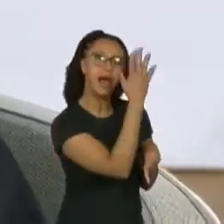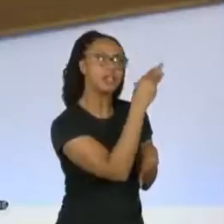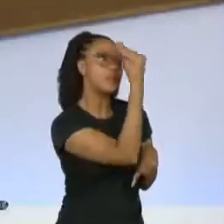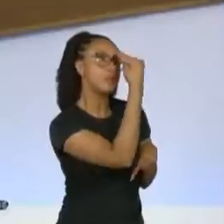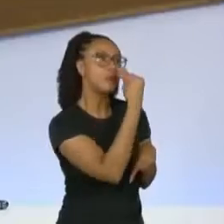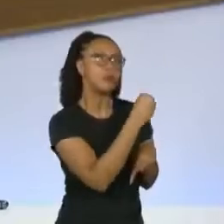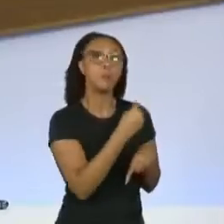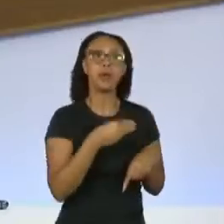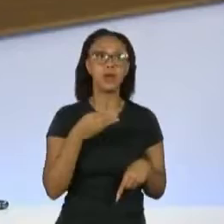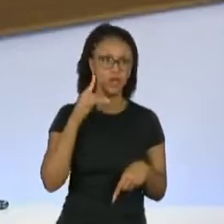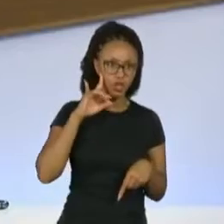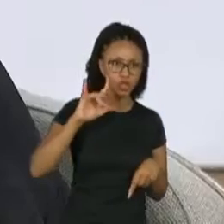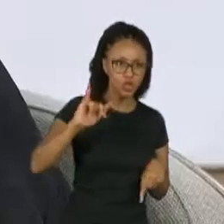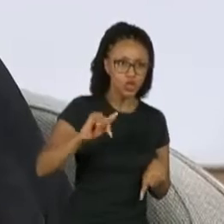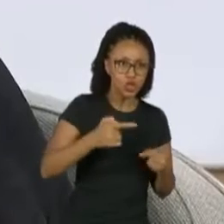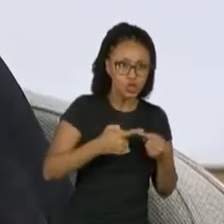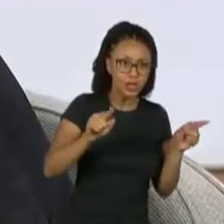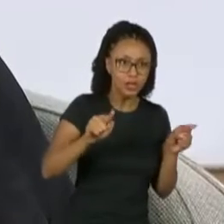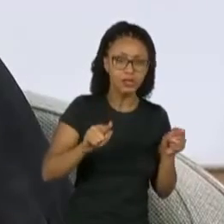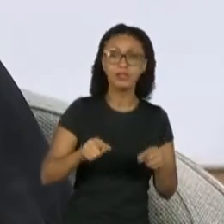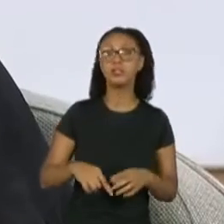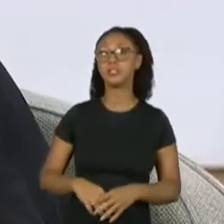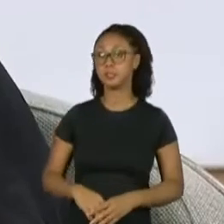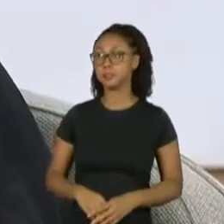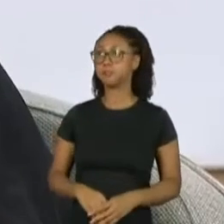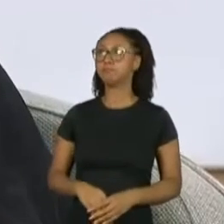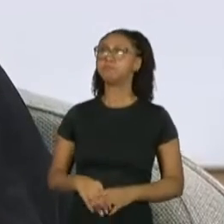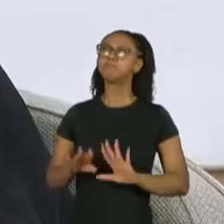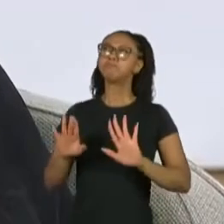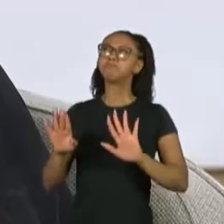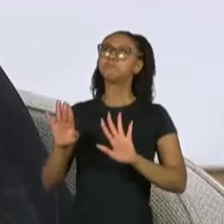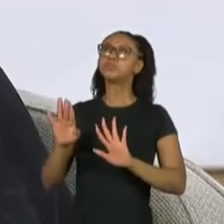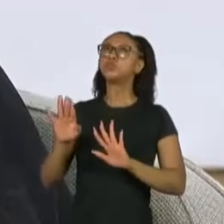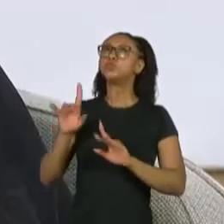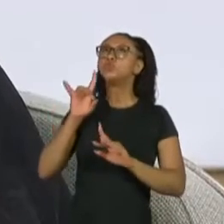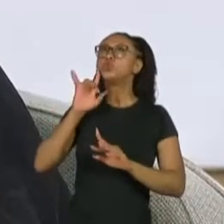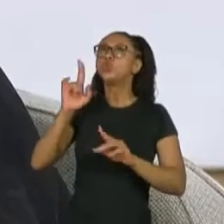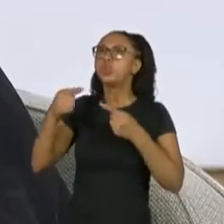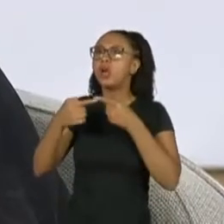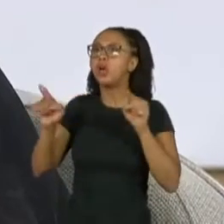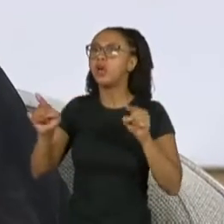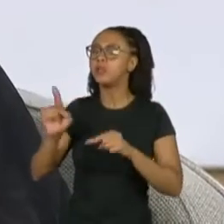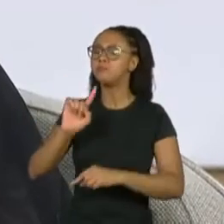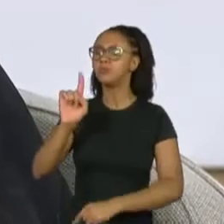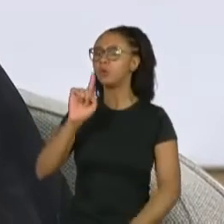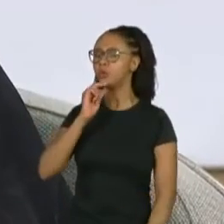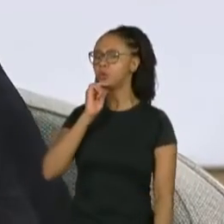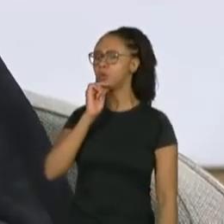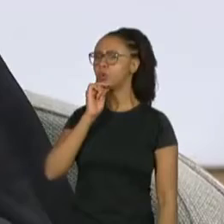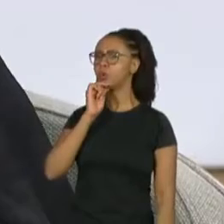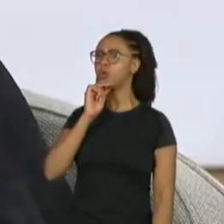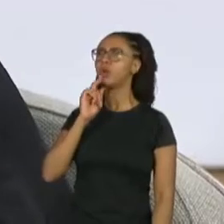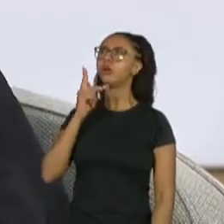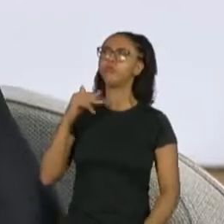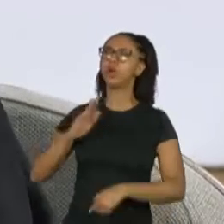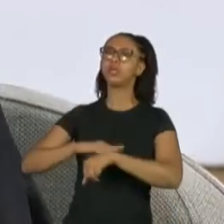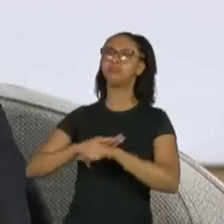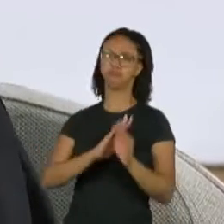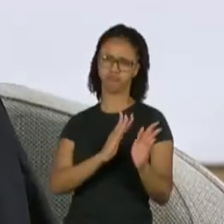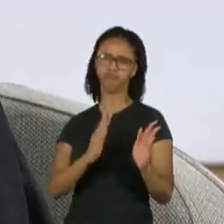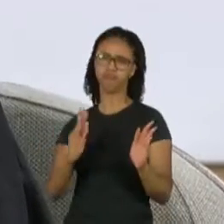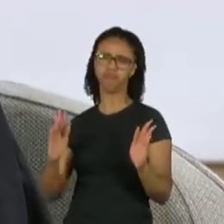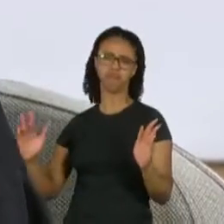não sei No dia da estreia? Não foi exatamente no dia da estreia, não. Foi durante a